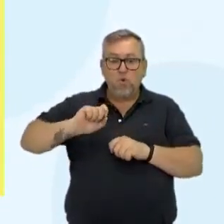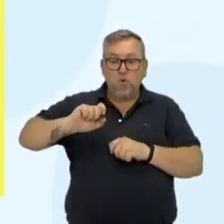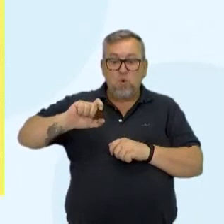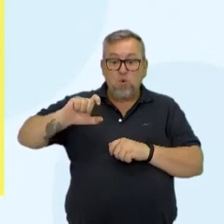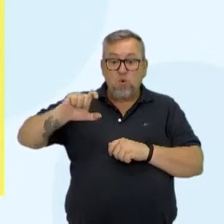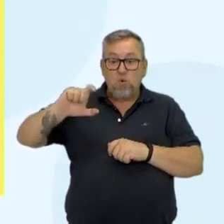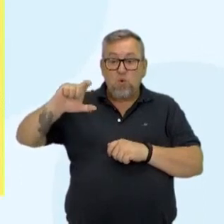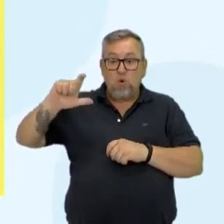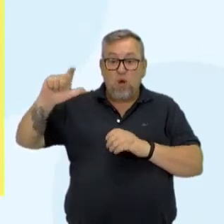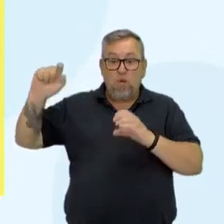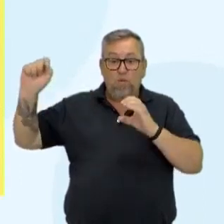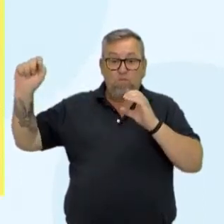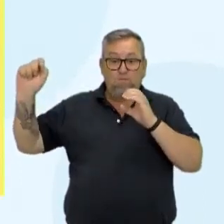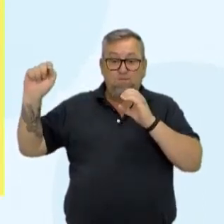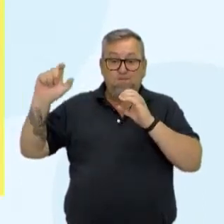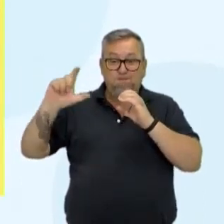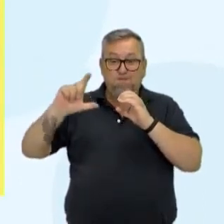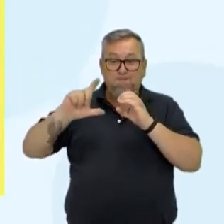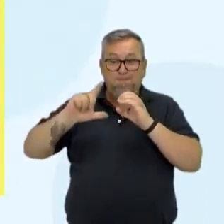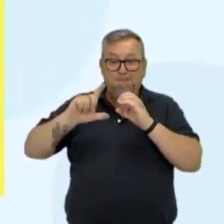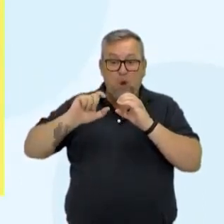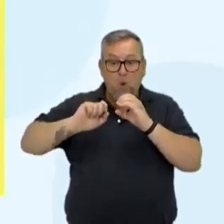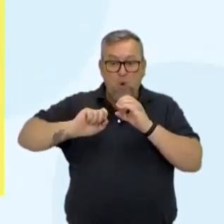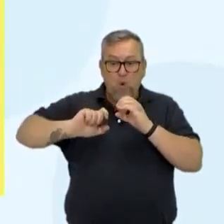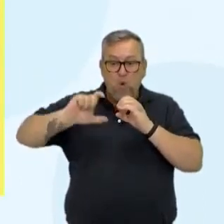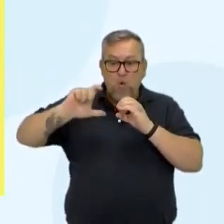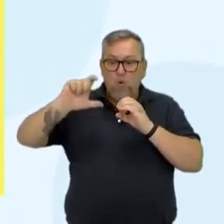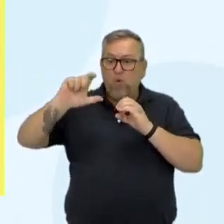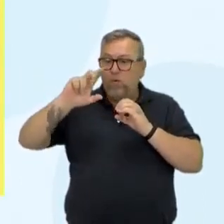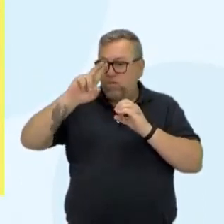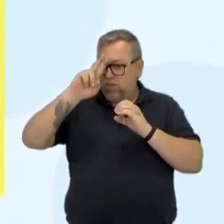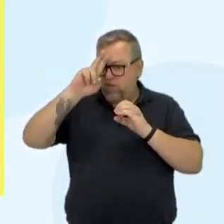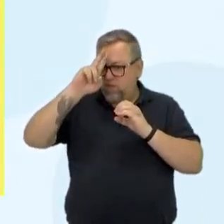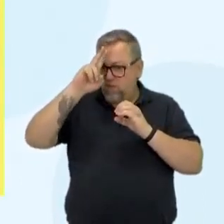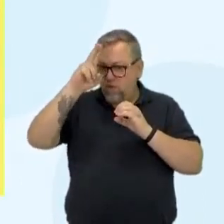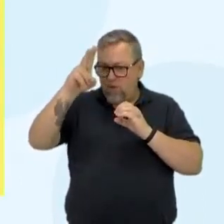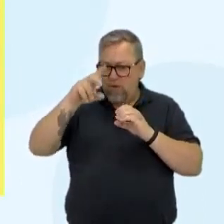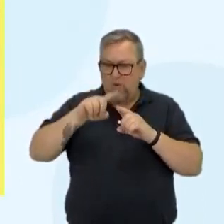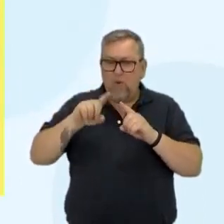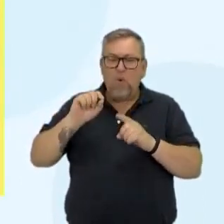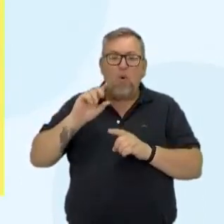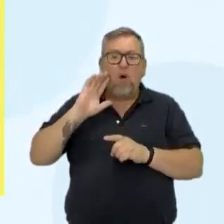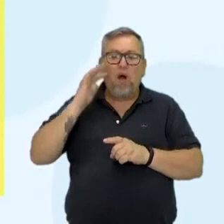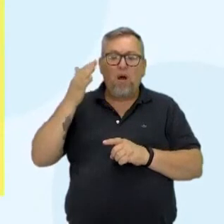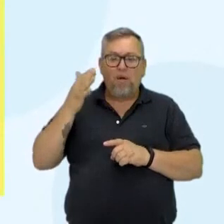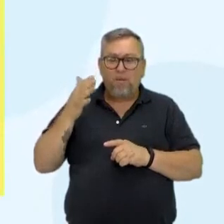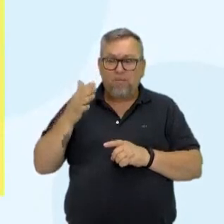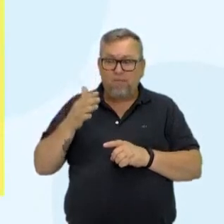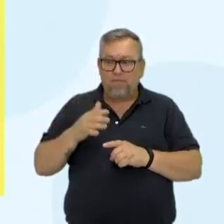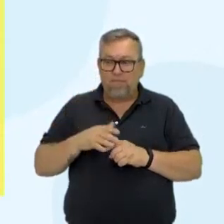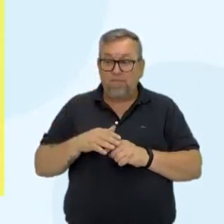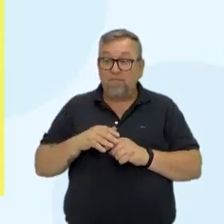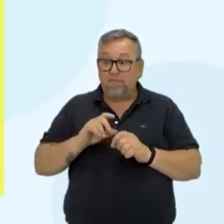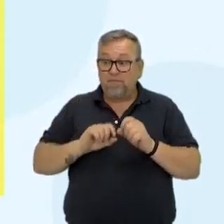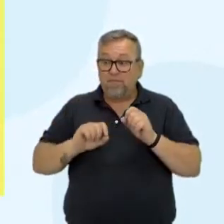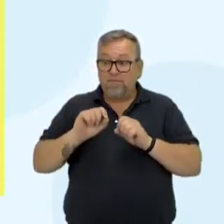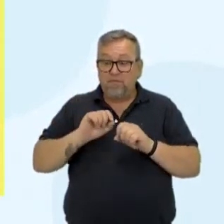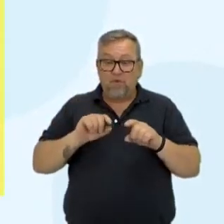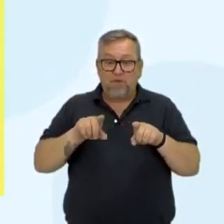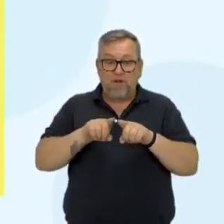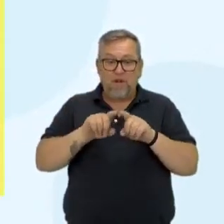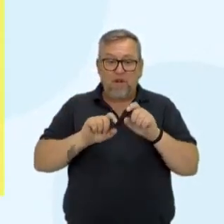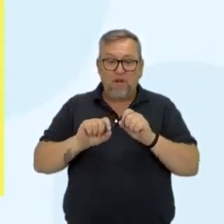o efeito estufa. Isso pode intensificar. E aí, adivinha o que acontece? A gente tem ali